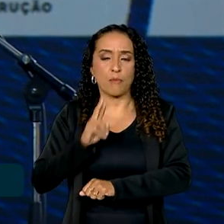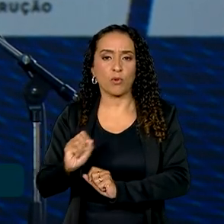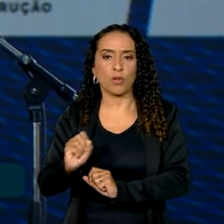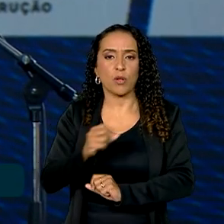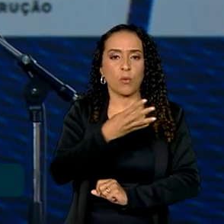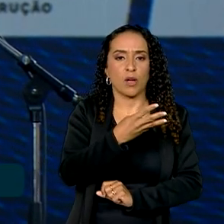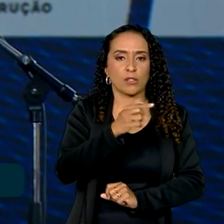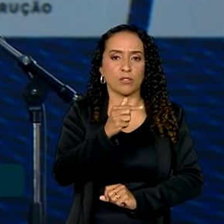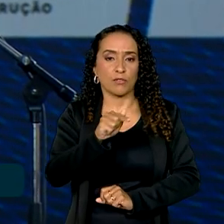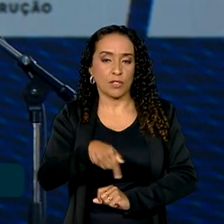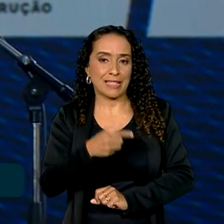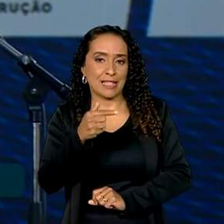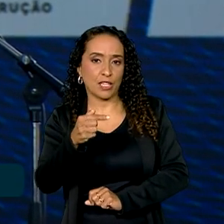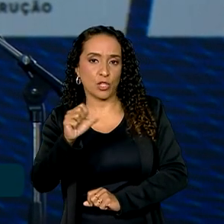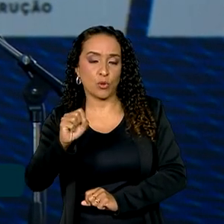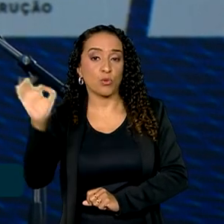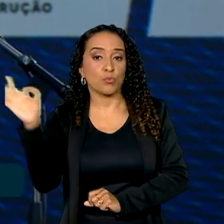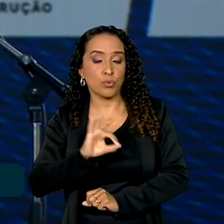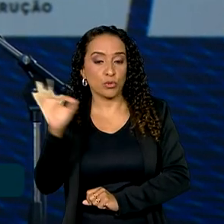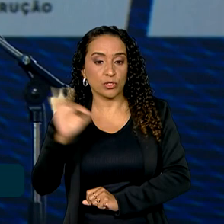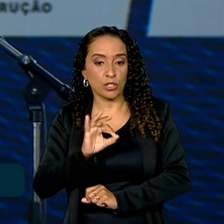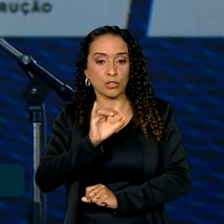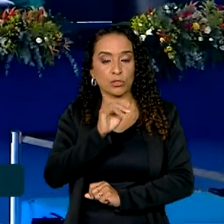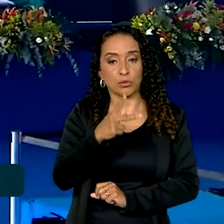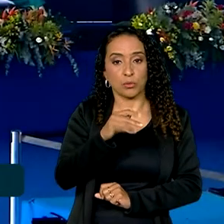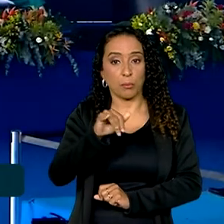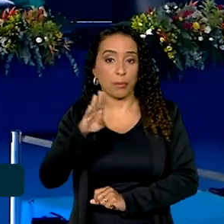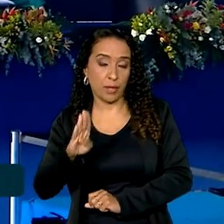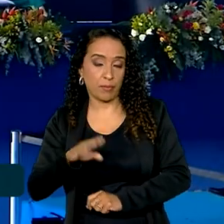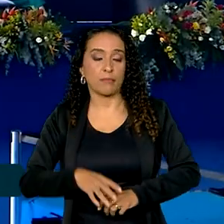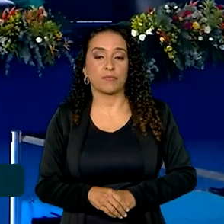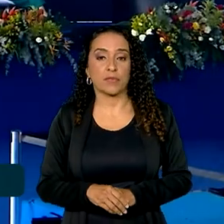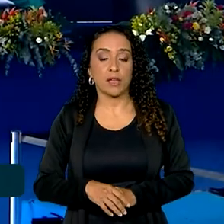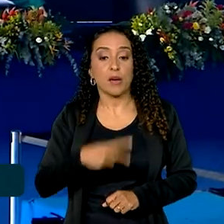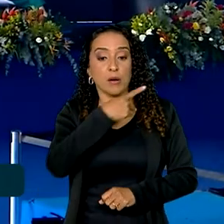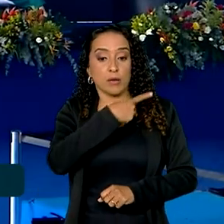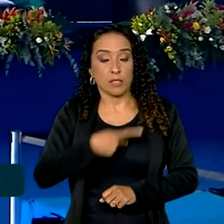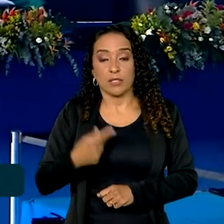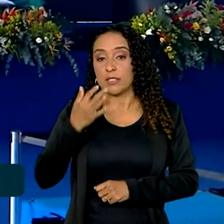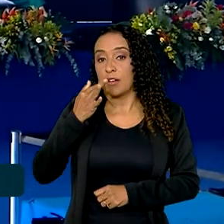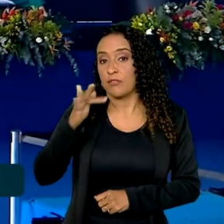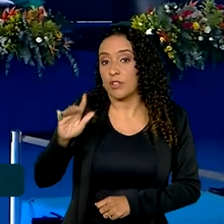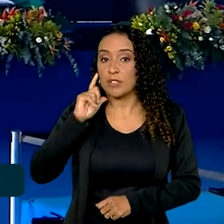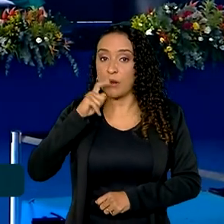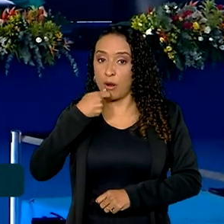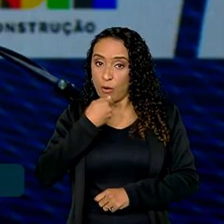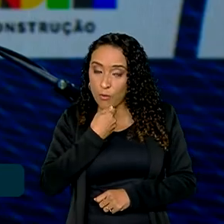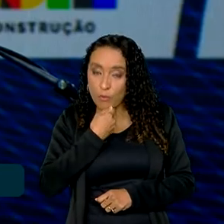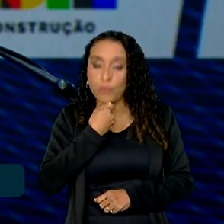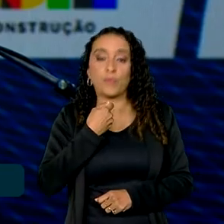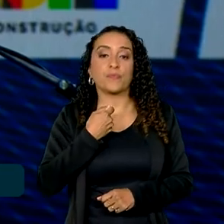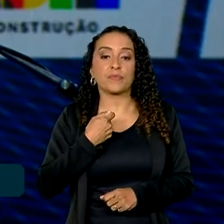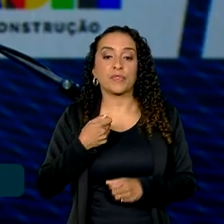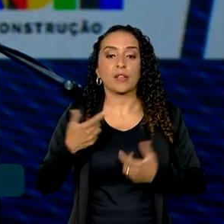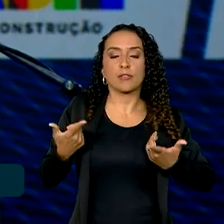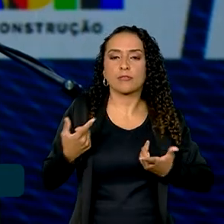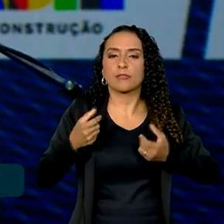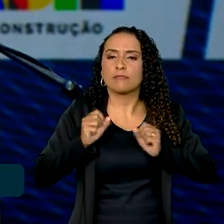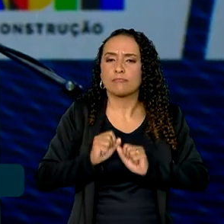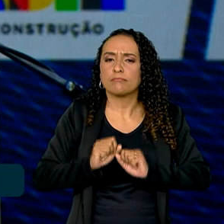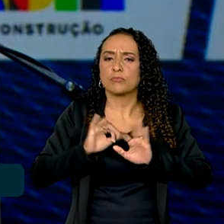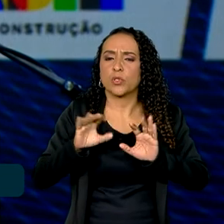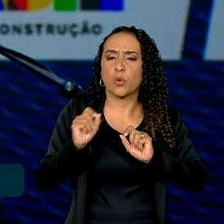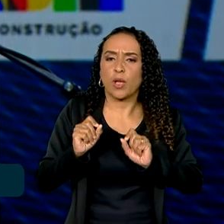,78% do nosso produto interno bruto. O presidente da França, Emmanuel Macron, destacou as